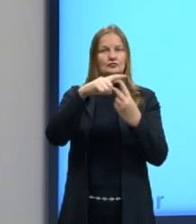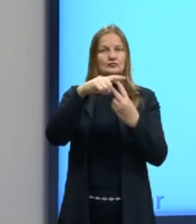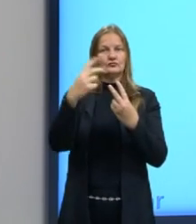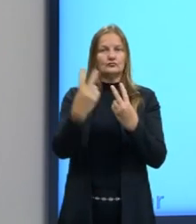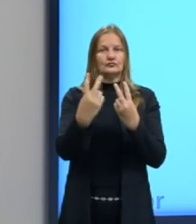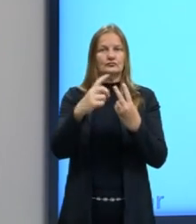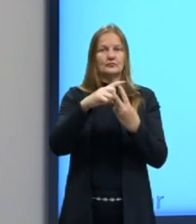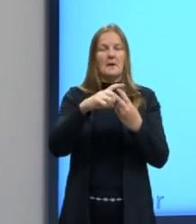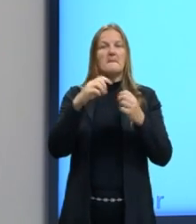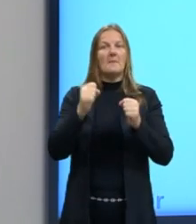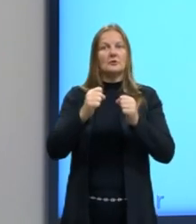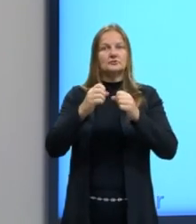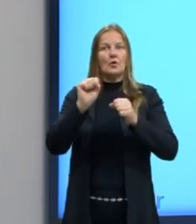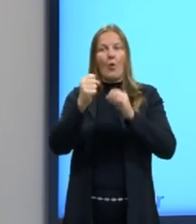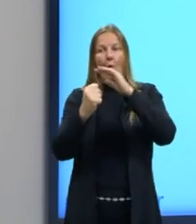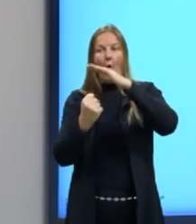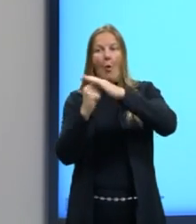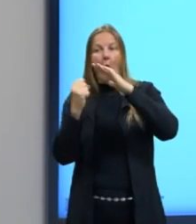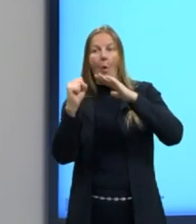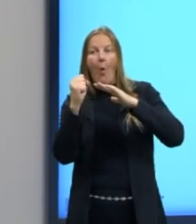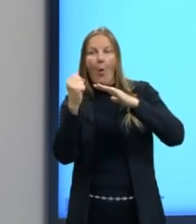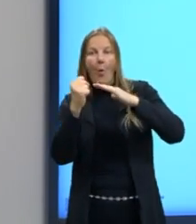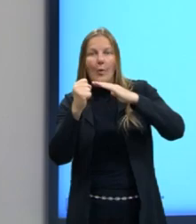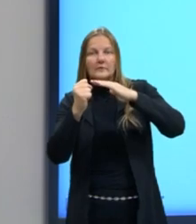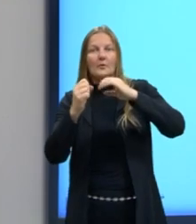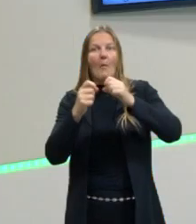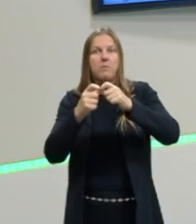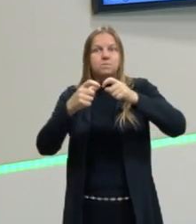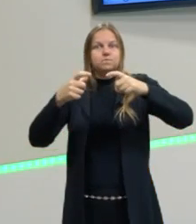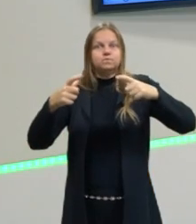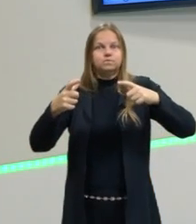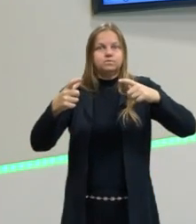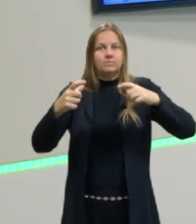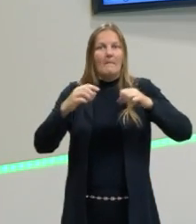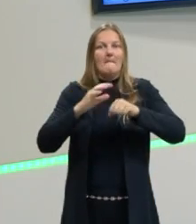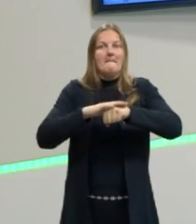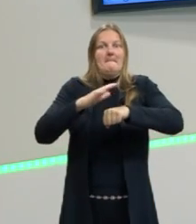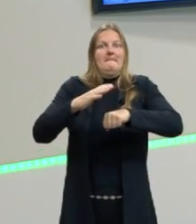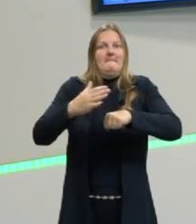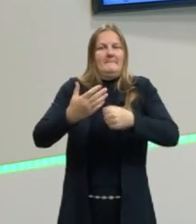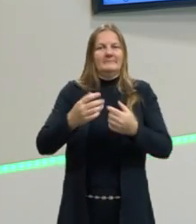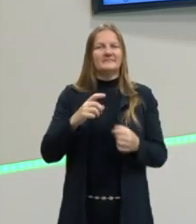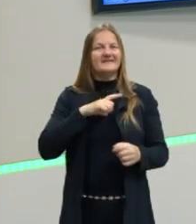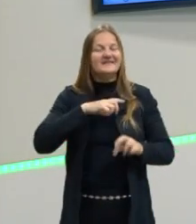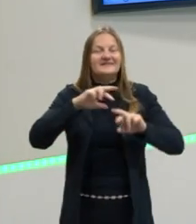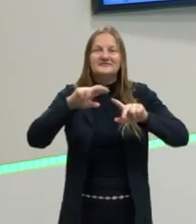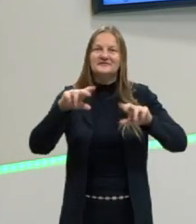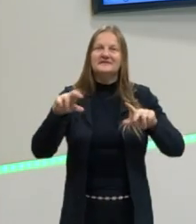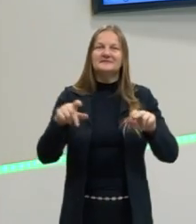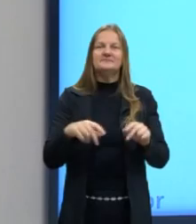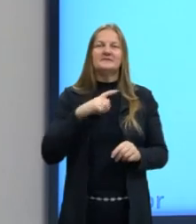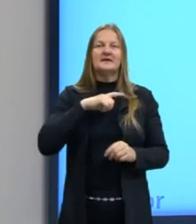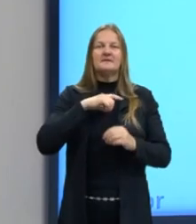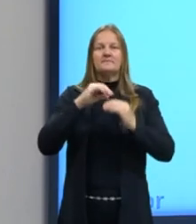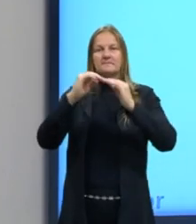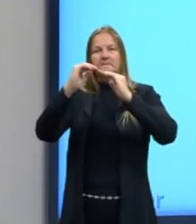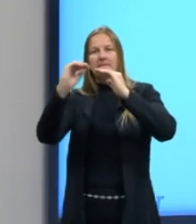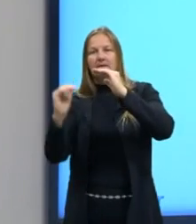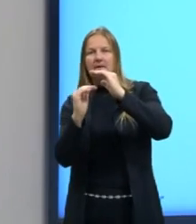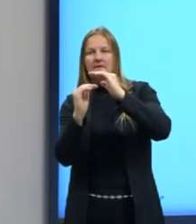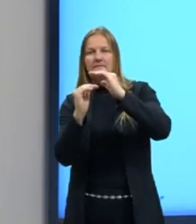um octeto maior, ou seja, de ter somente 8 elétrons na última camada. Porque eles têm o subnível D